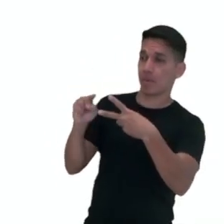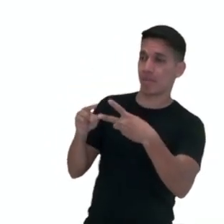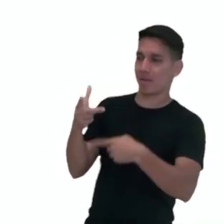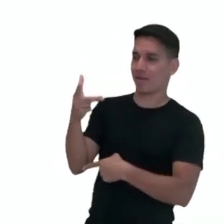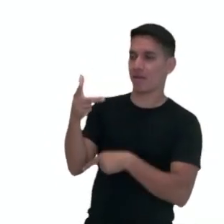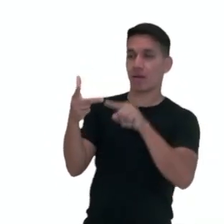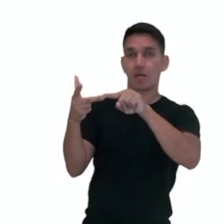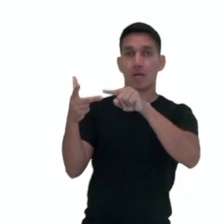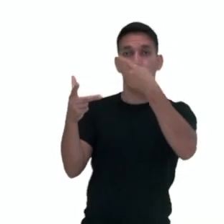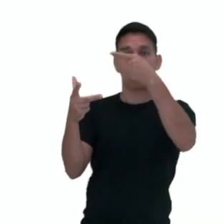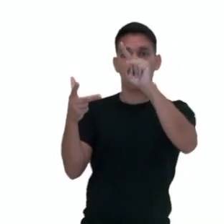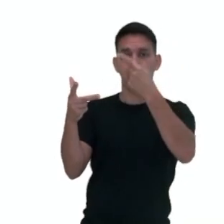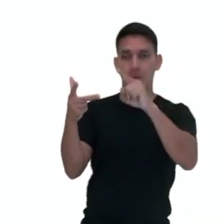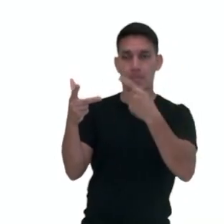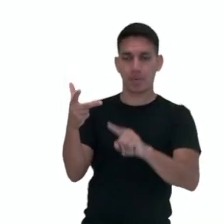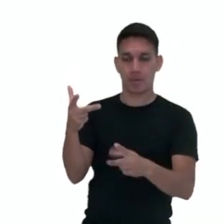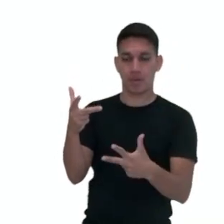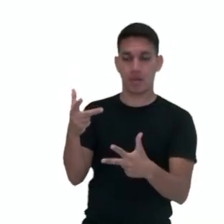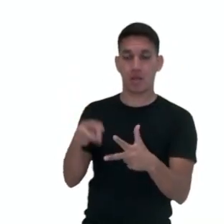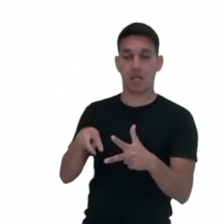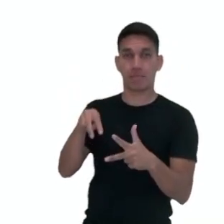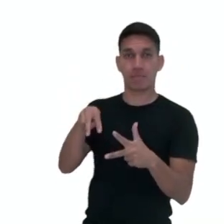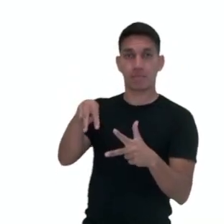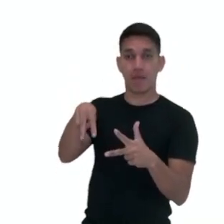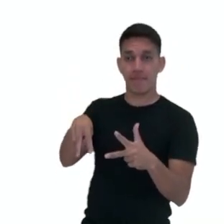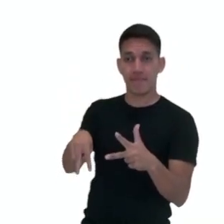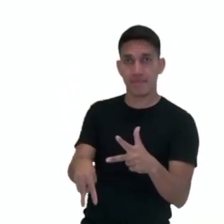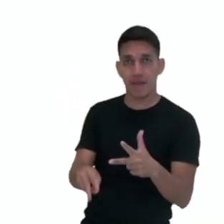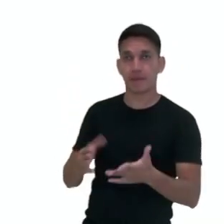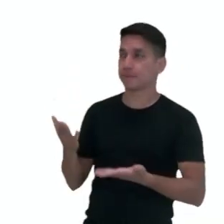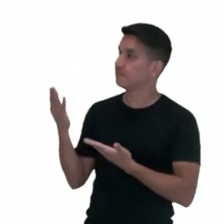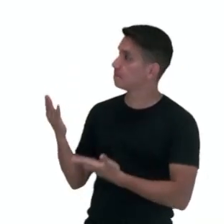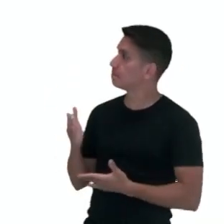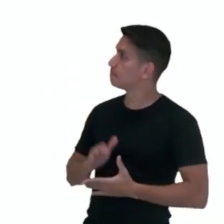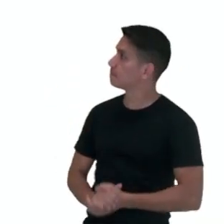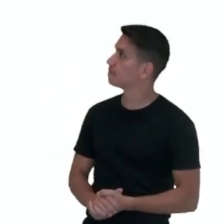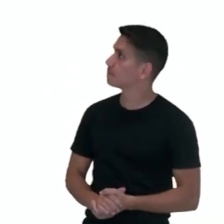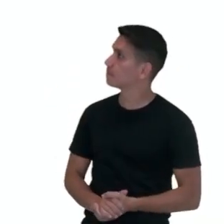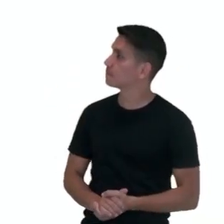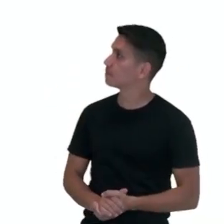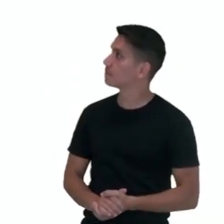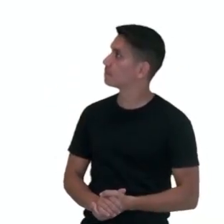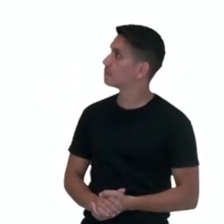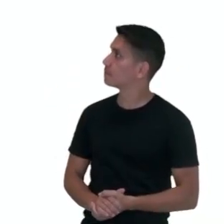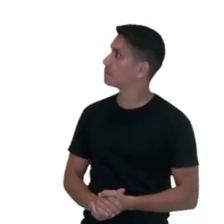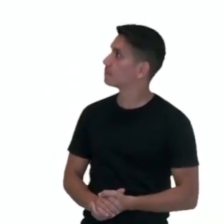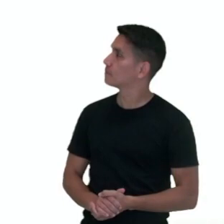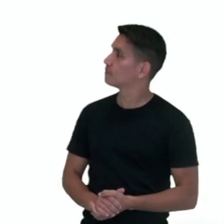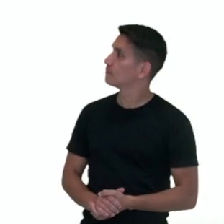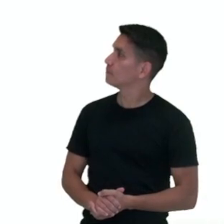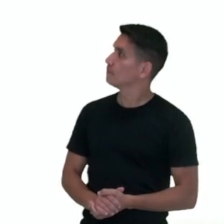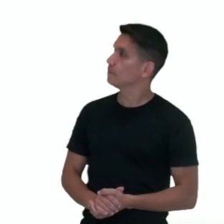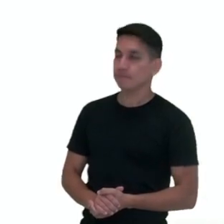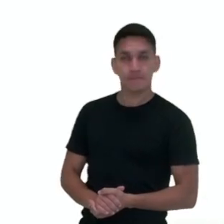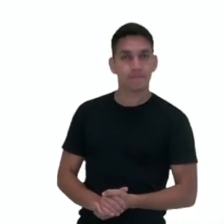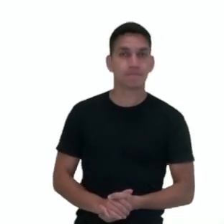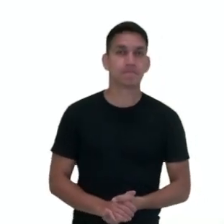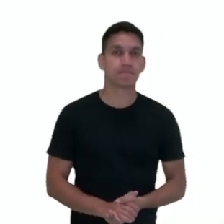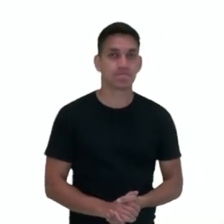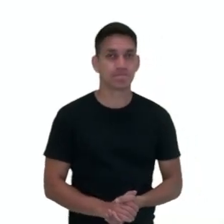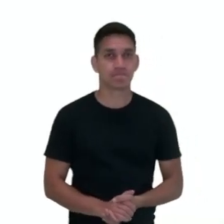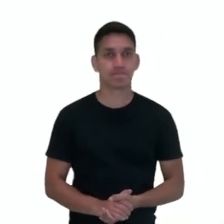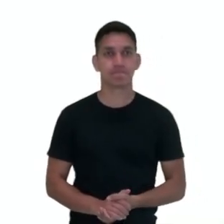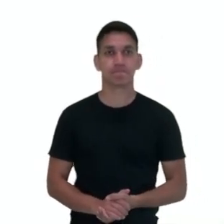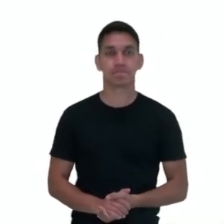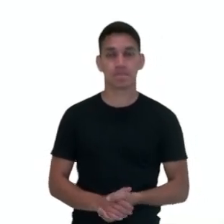convém, acento agudo. Se eu disser somente ele vem, não tem acento, mas eles convém com acento circunflexo. E o